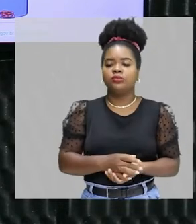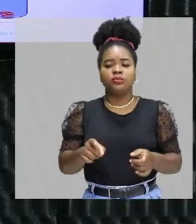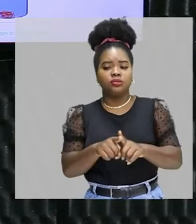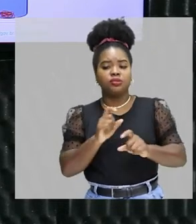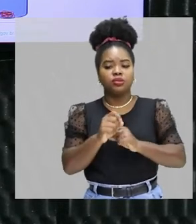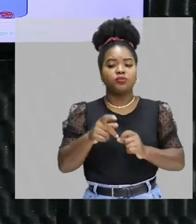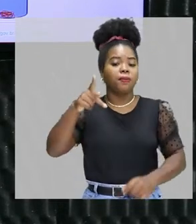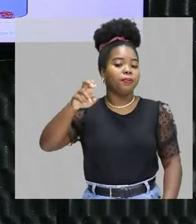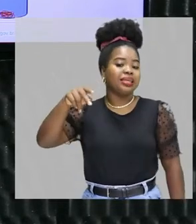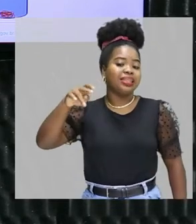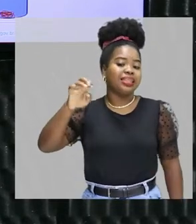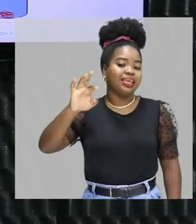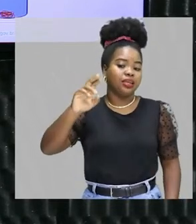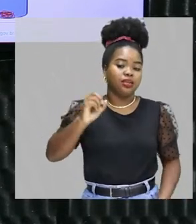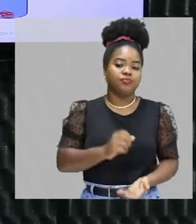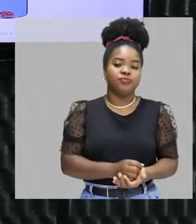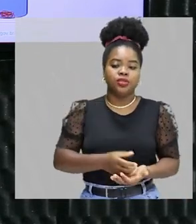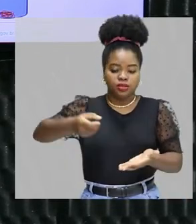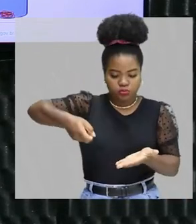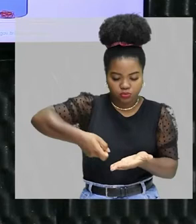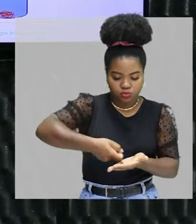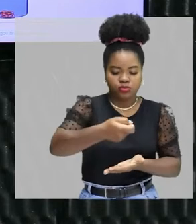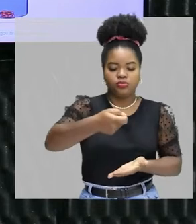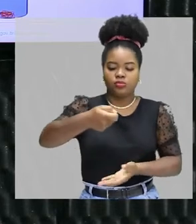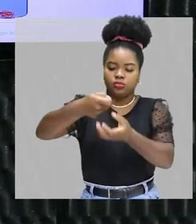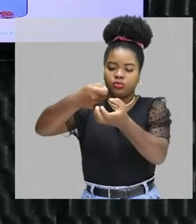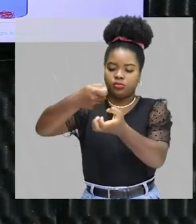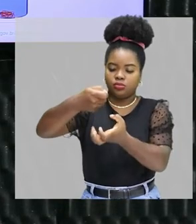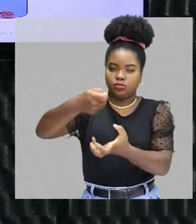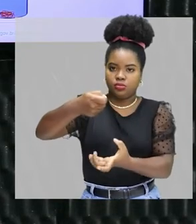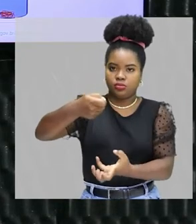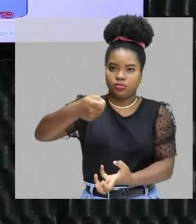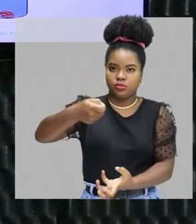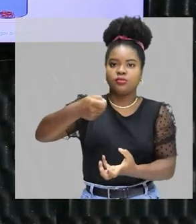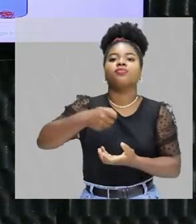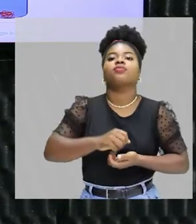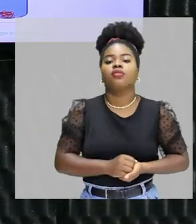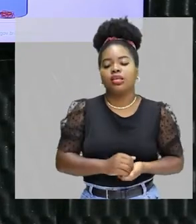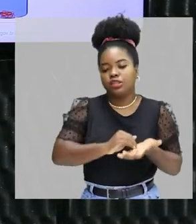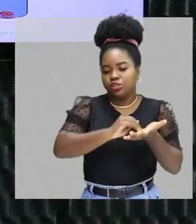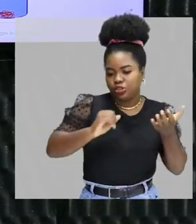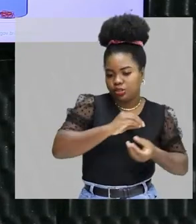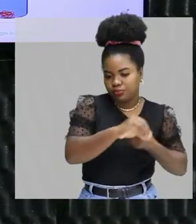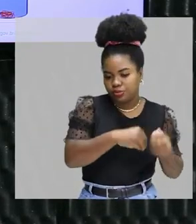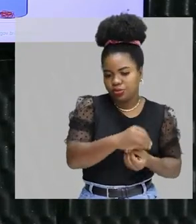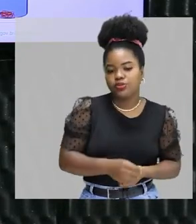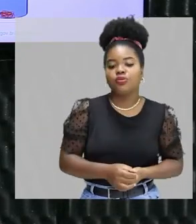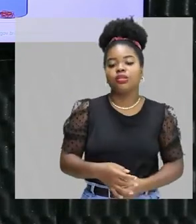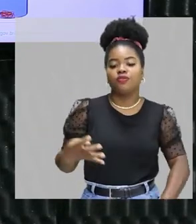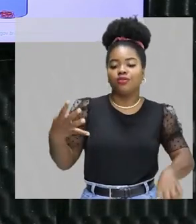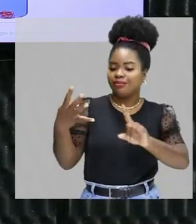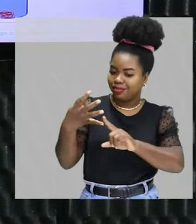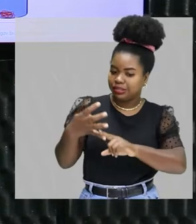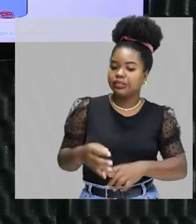a gente consegue retirar essas substâncias. Show de bola? Então, foi na etapa 3, letra C,